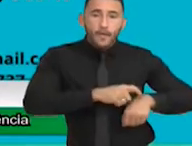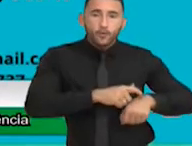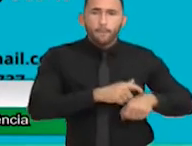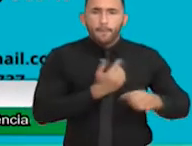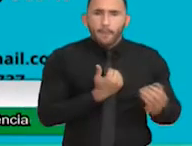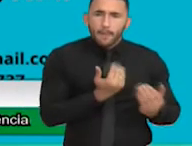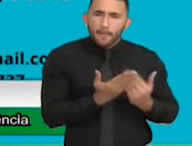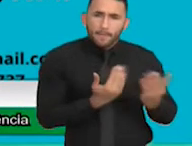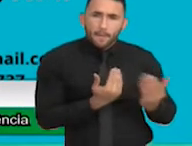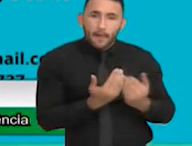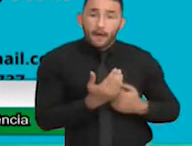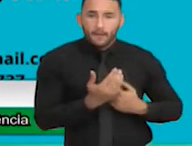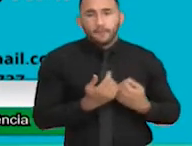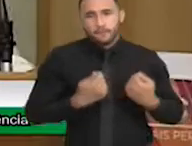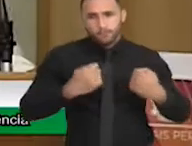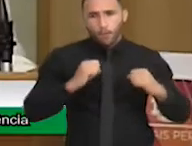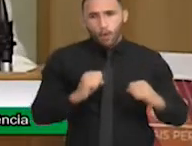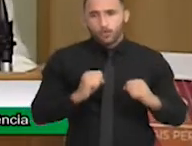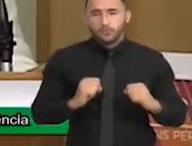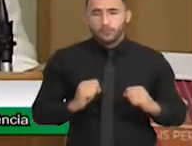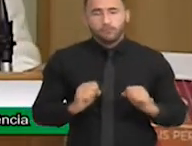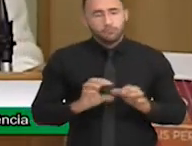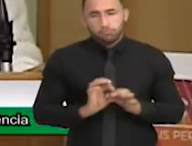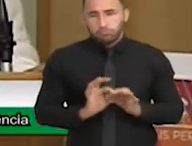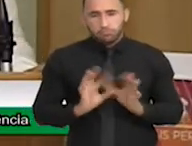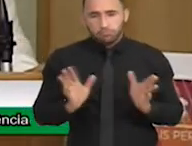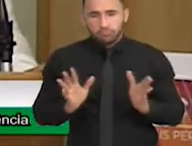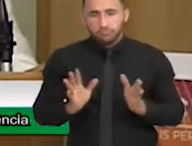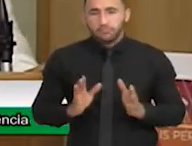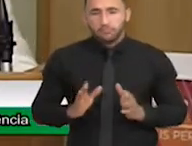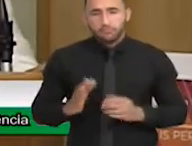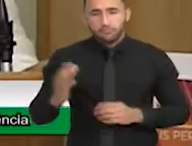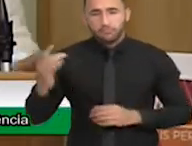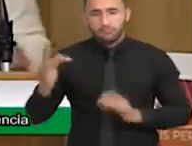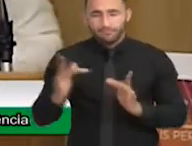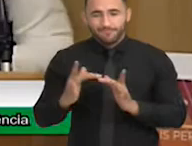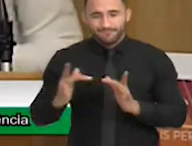A gente precisa disso. Eu estou à disposição. Obrigada, gente.